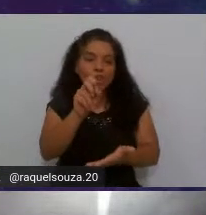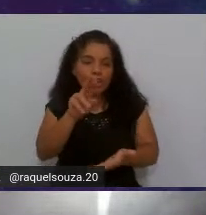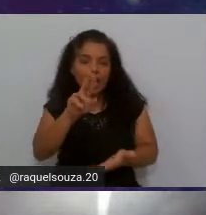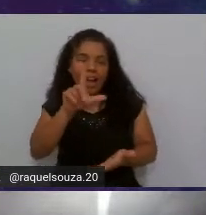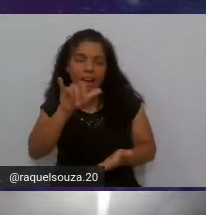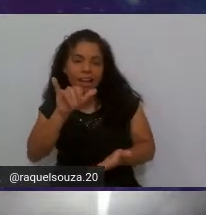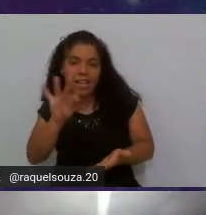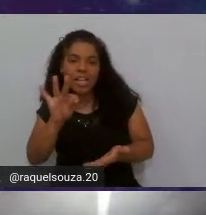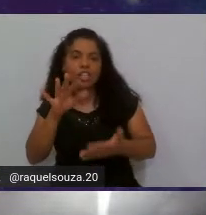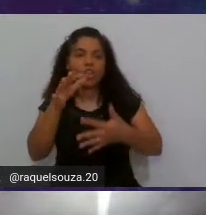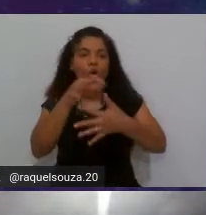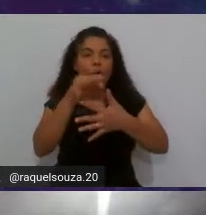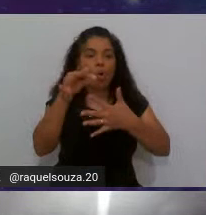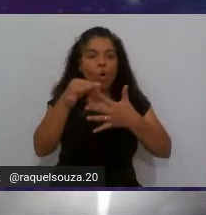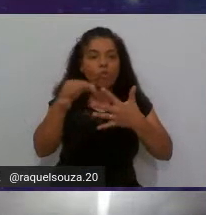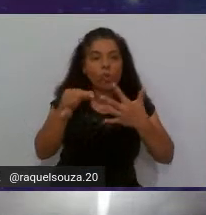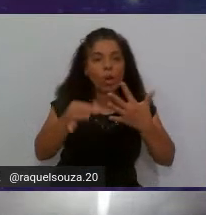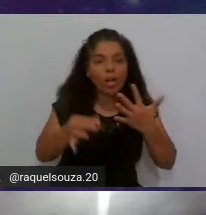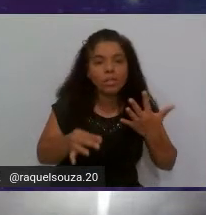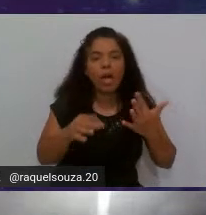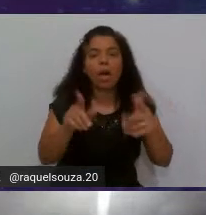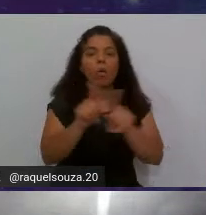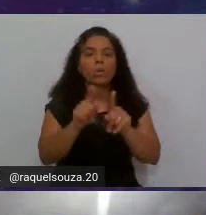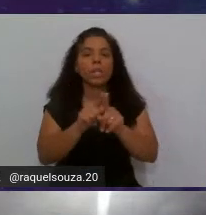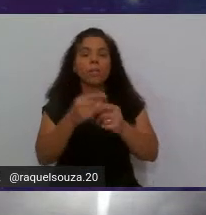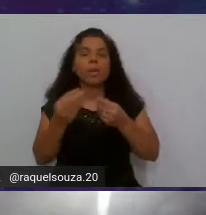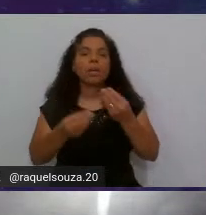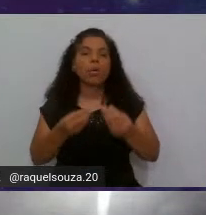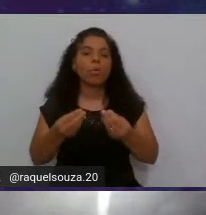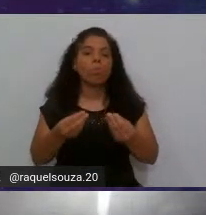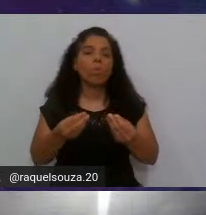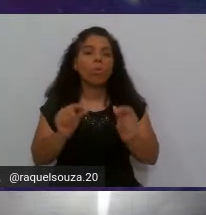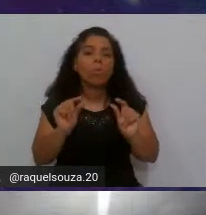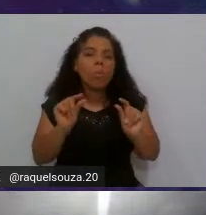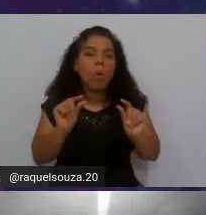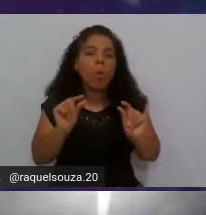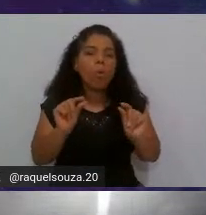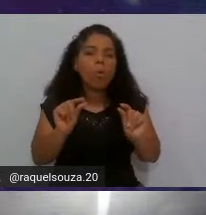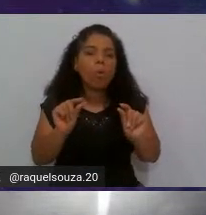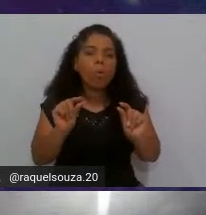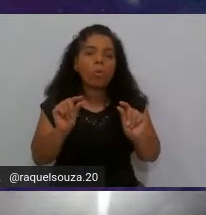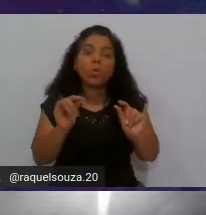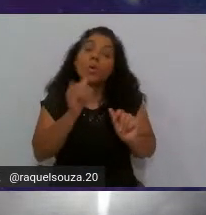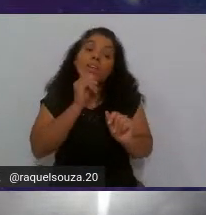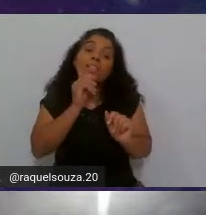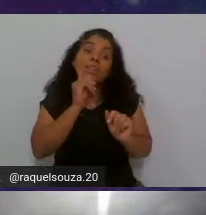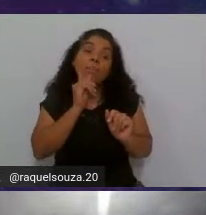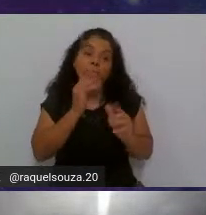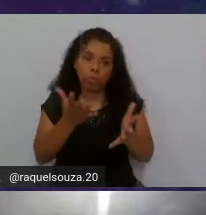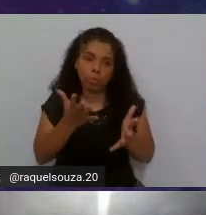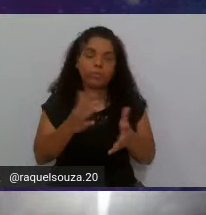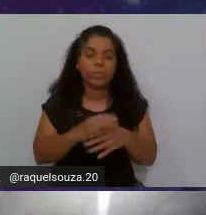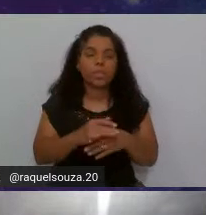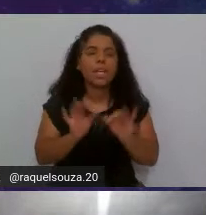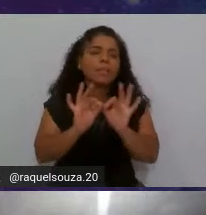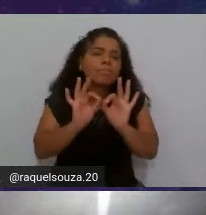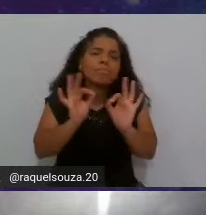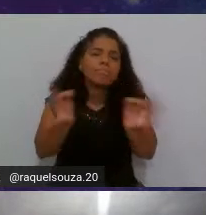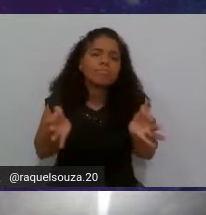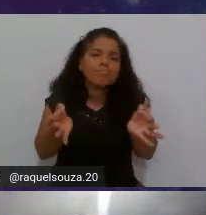configuração um pouco um exemplo simples